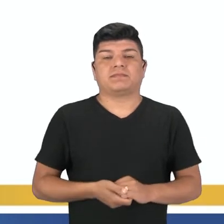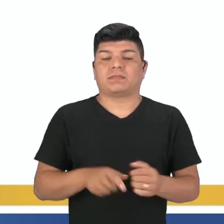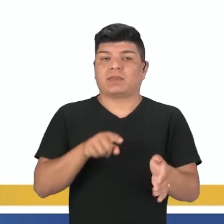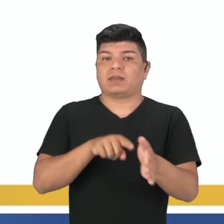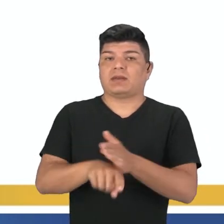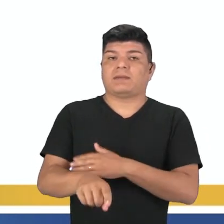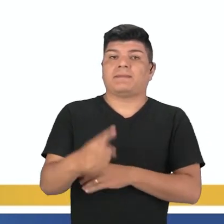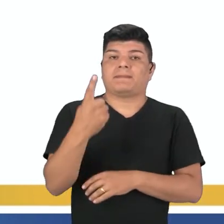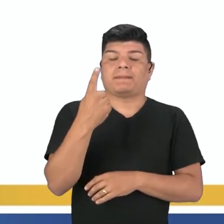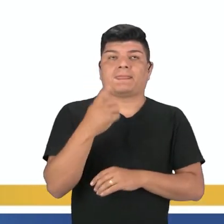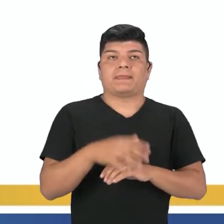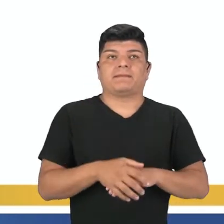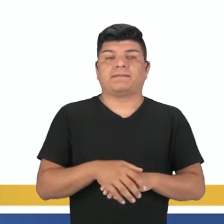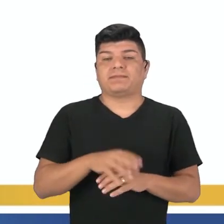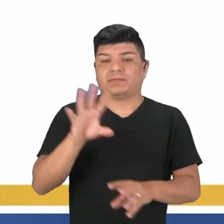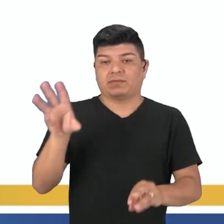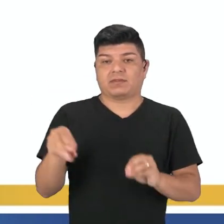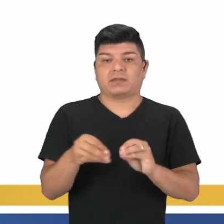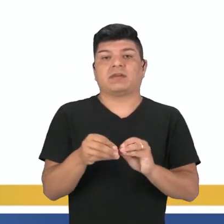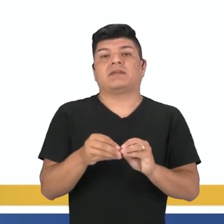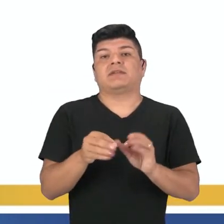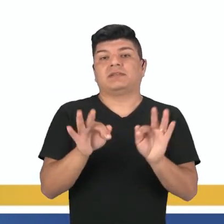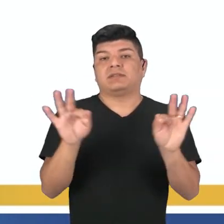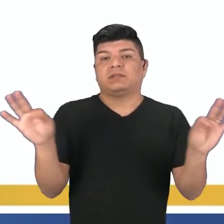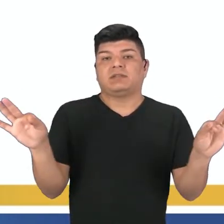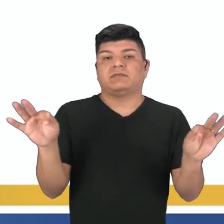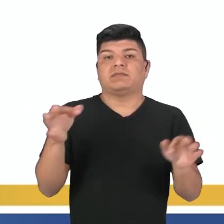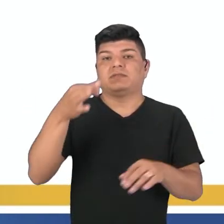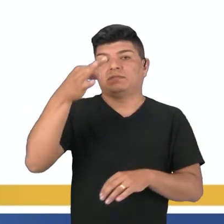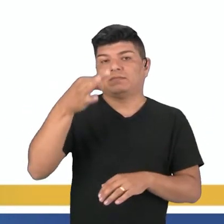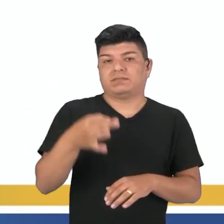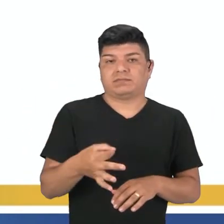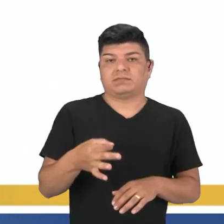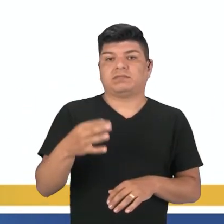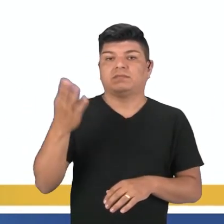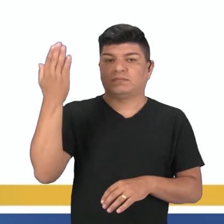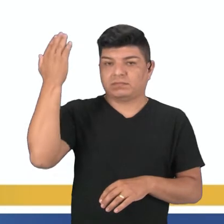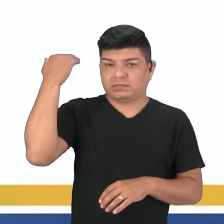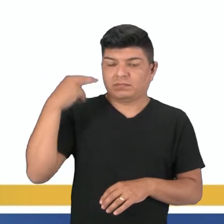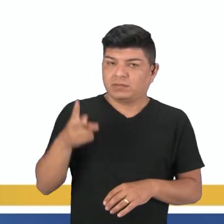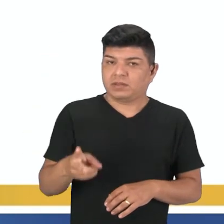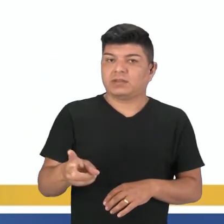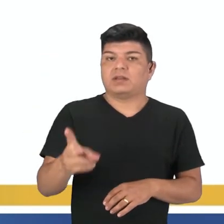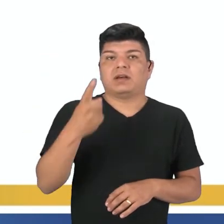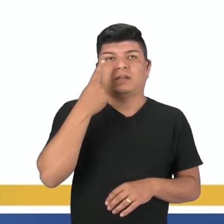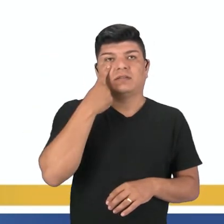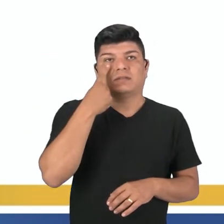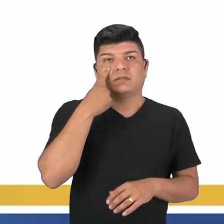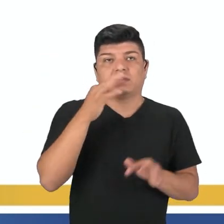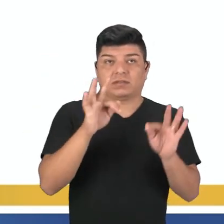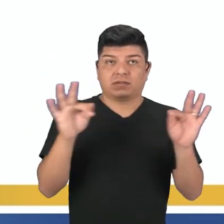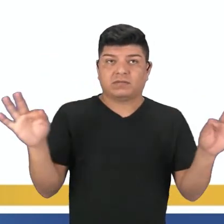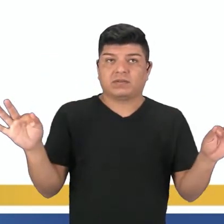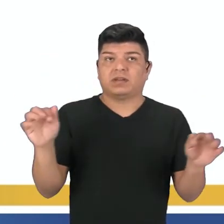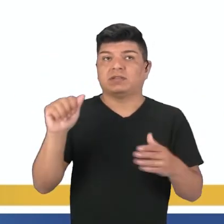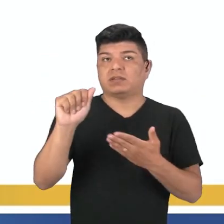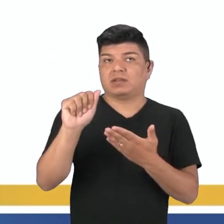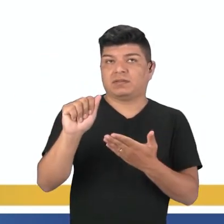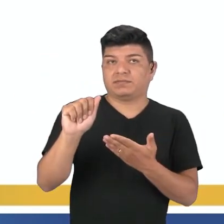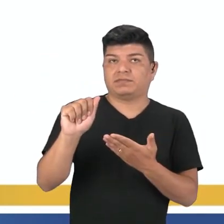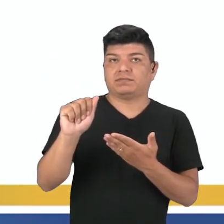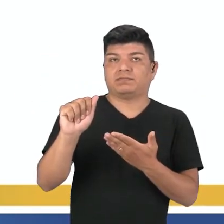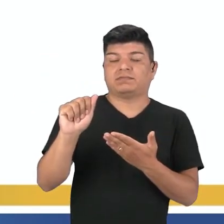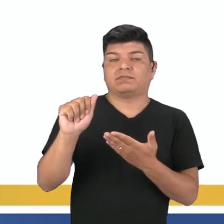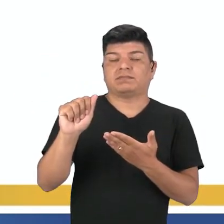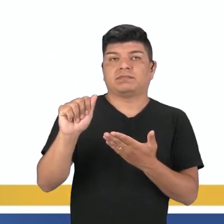Pergunta 1. Complete as frases com a forma correta do past continuous. Observem aí as frases. Então, na letra A nós temos